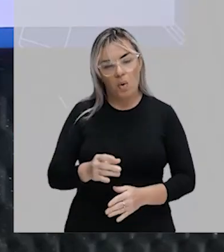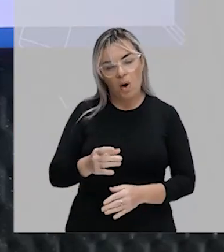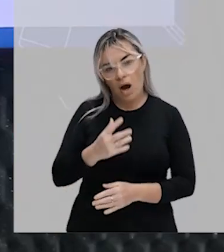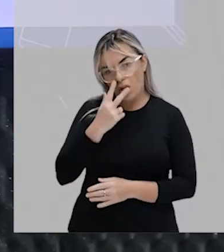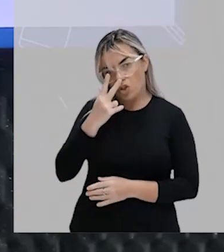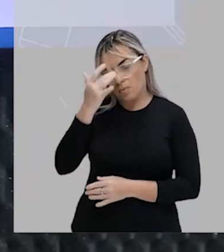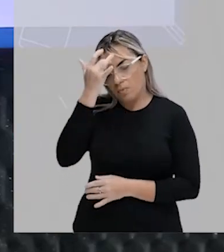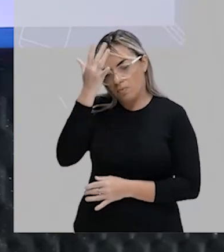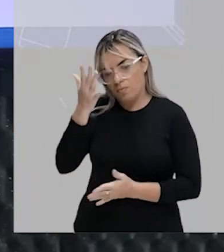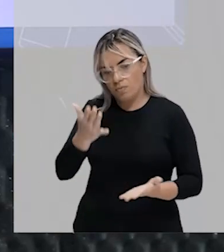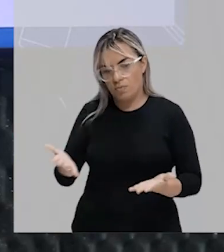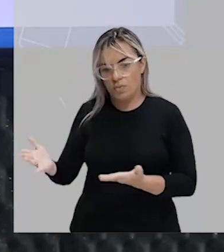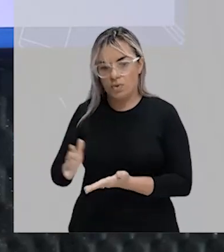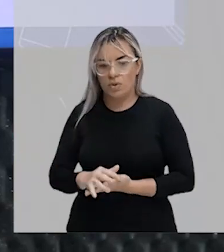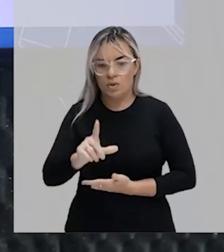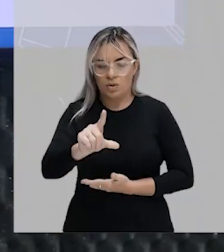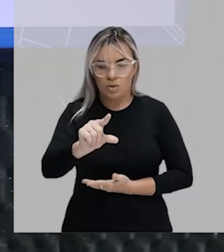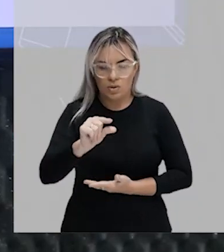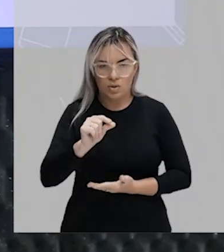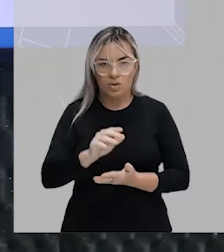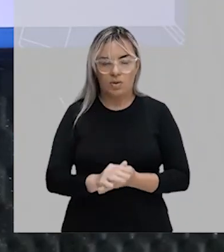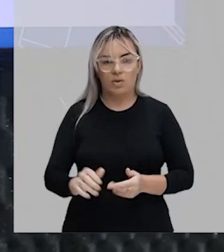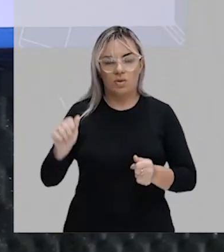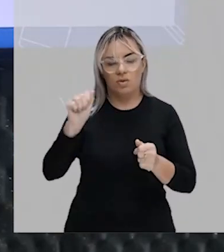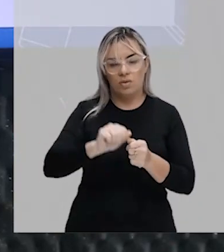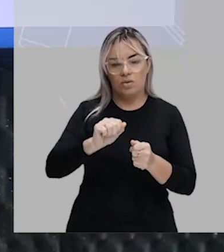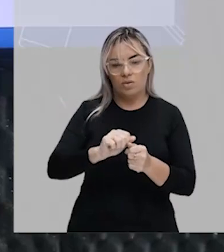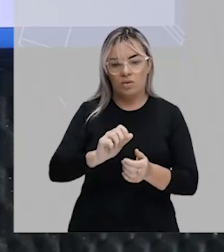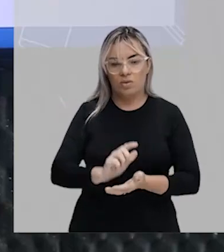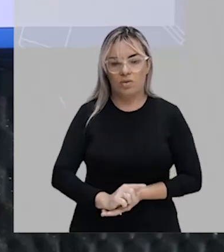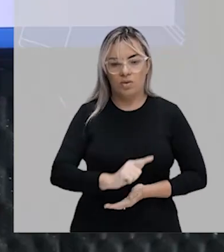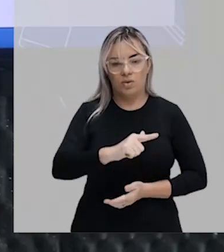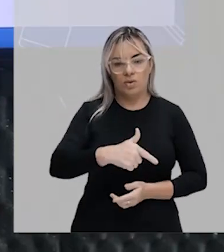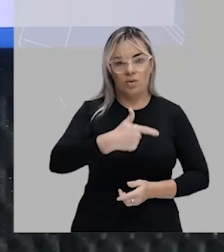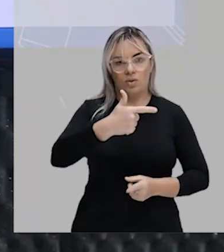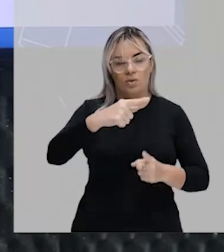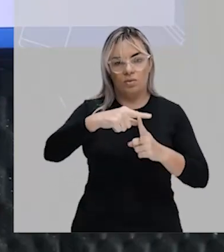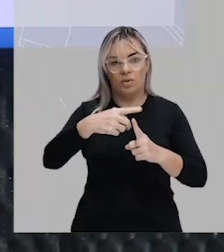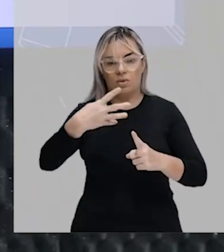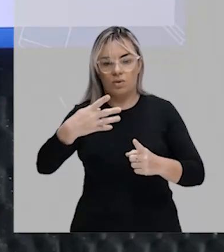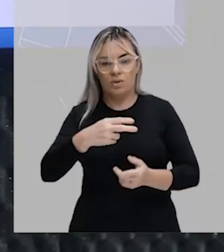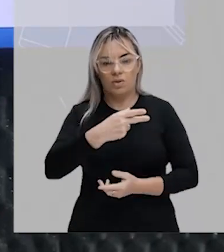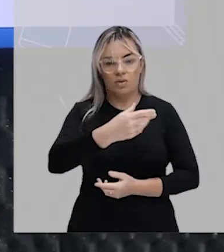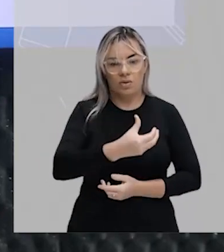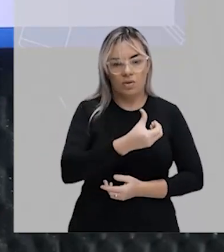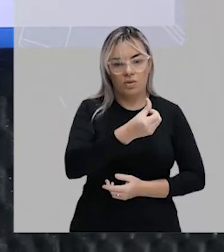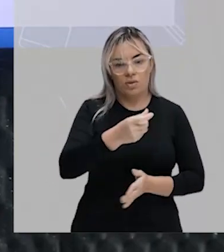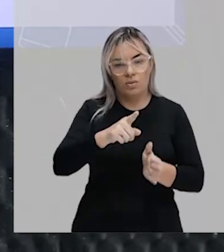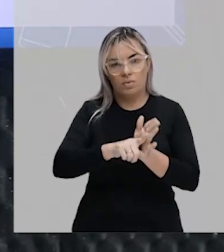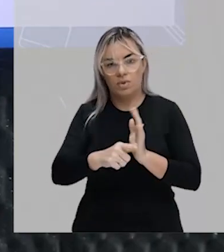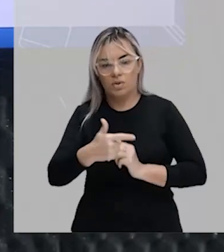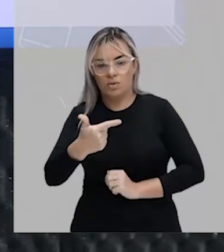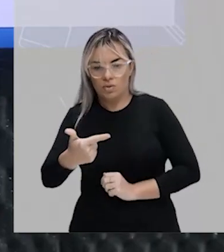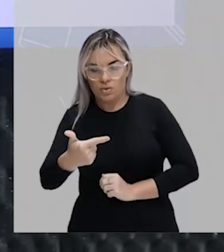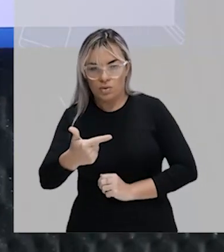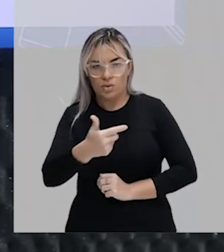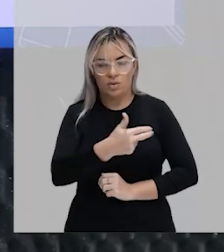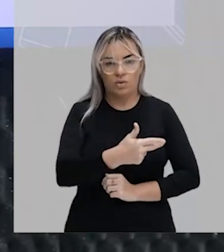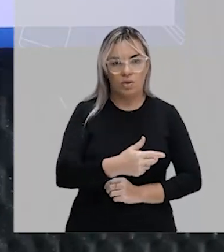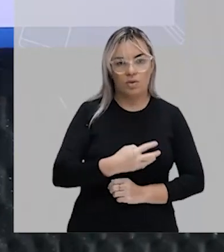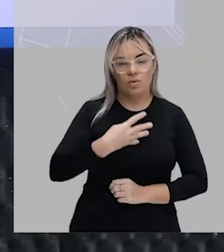nós optamos por fazer a soma 2 com 4, que deu 6 e aí 6 menos 2, resposta 4.